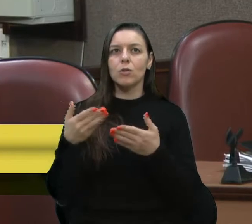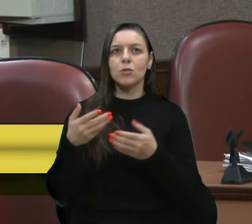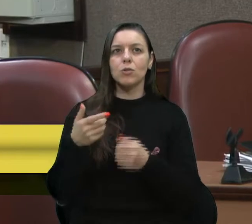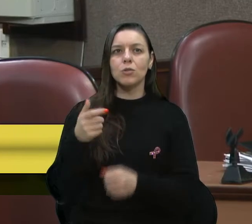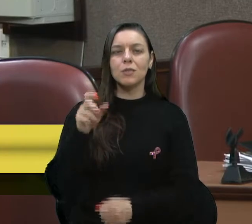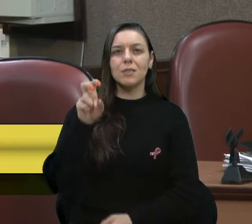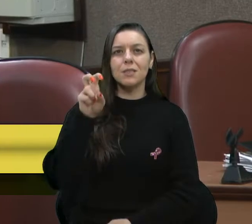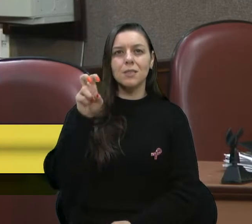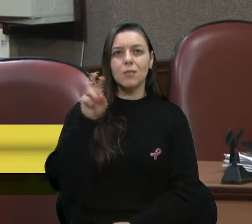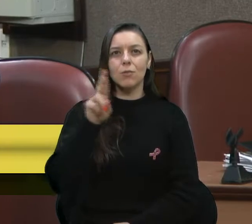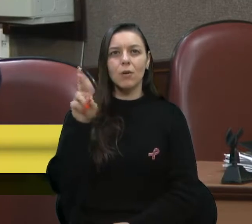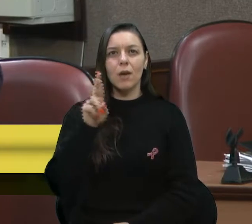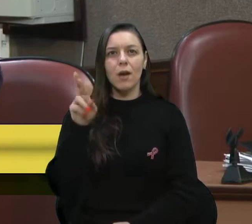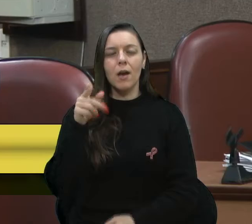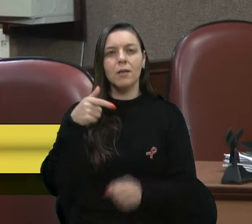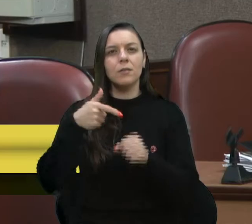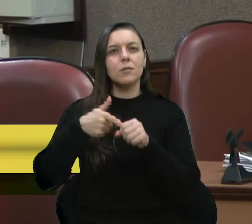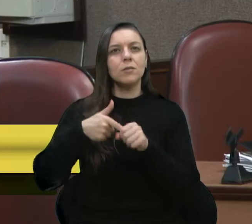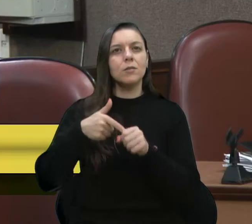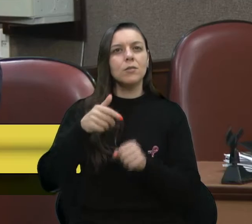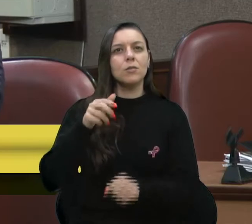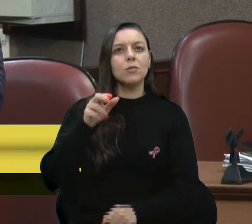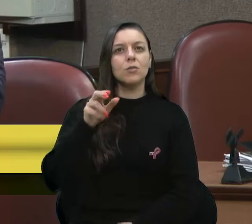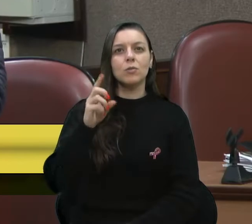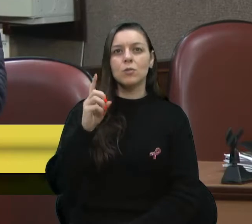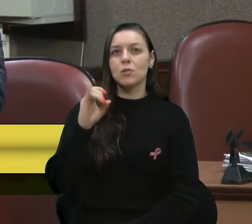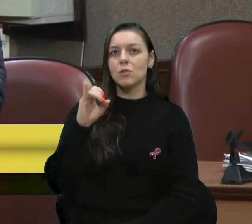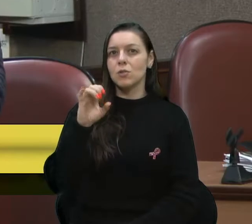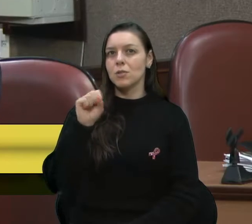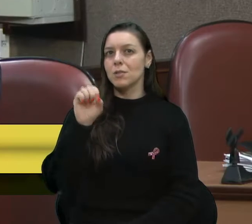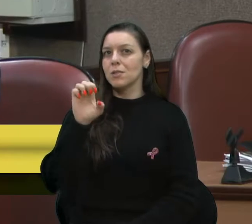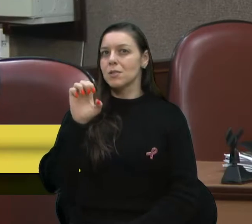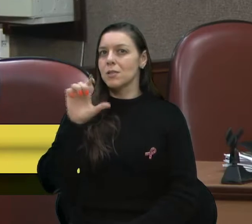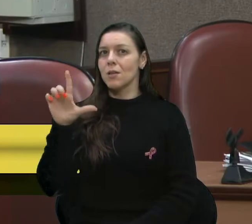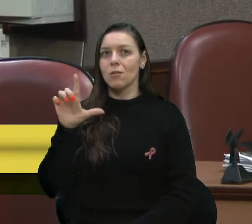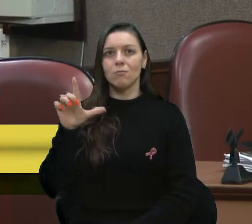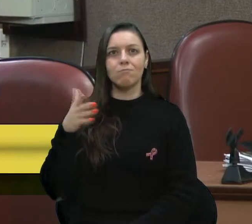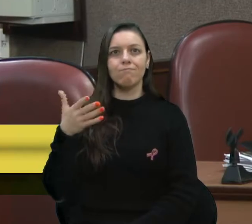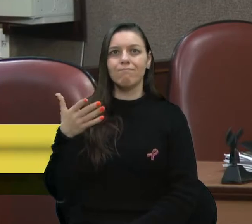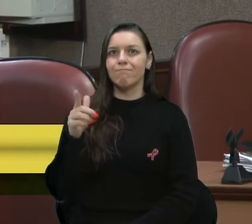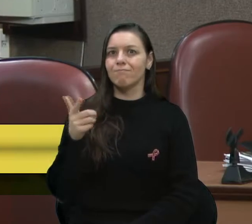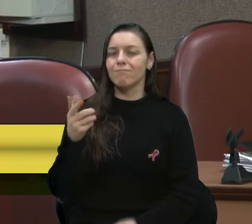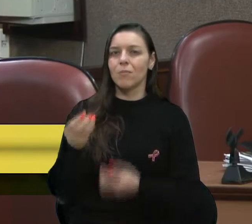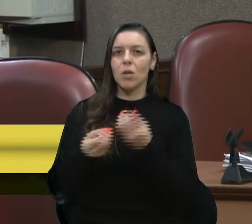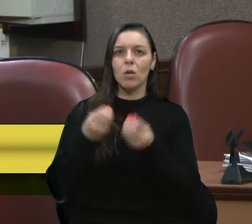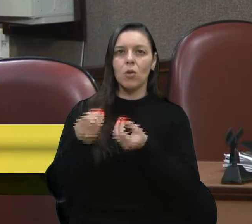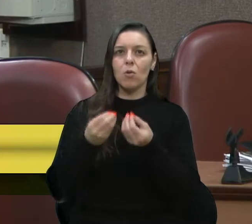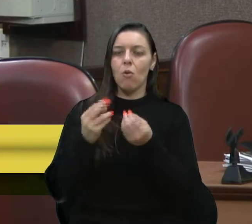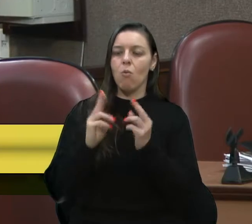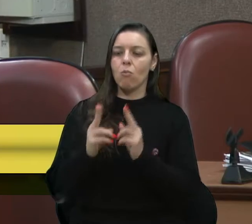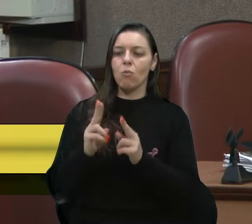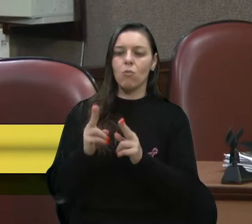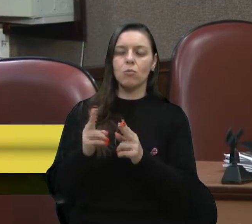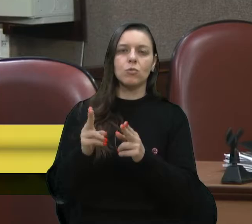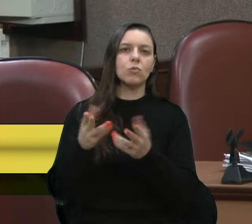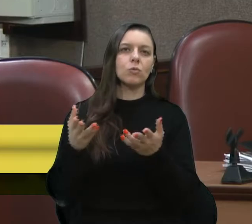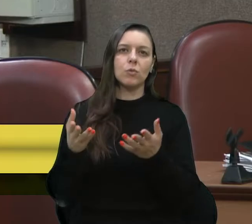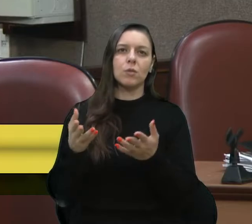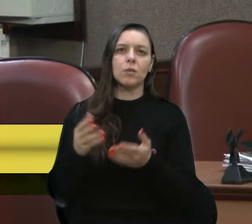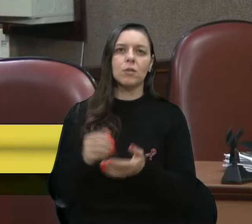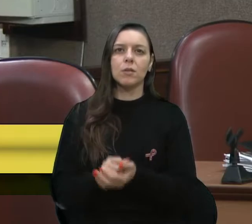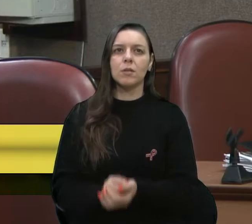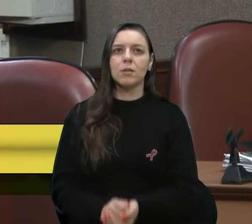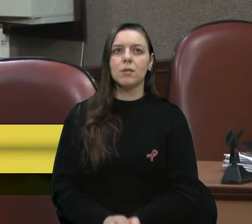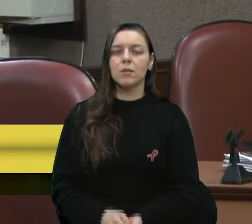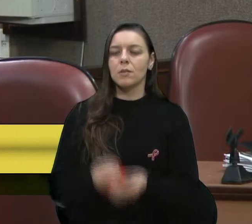perto de R 5,00. É insuportável, vai estar insuportável de manter o transporte. Não